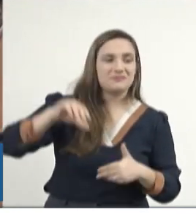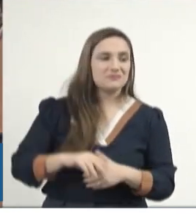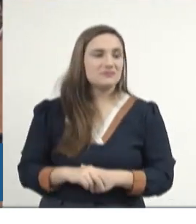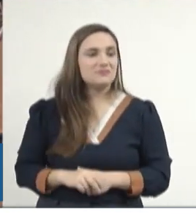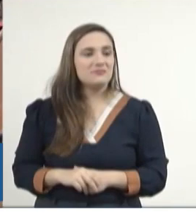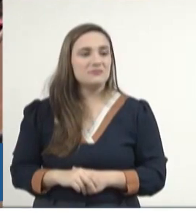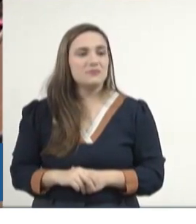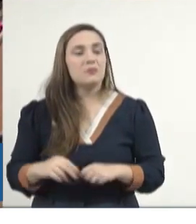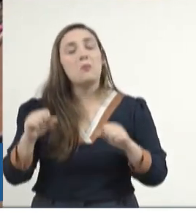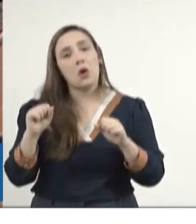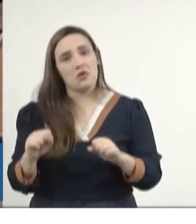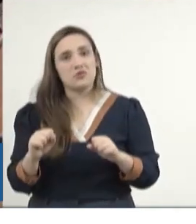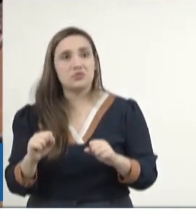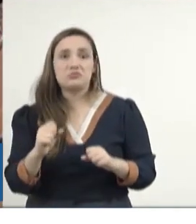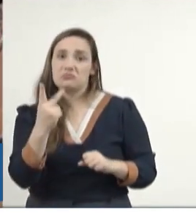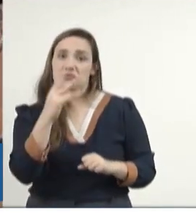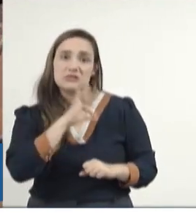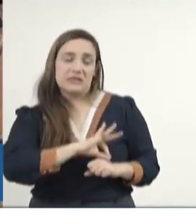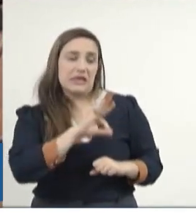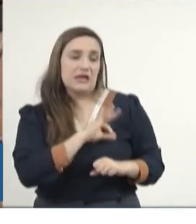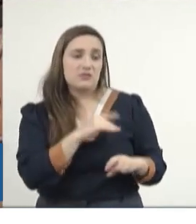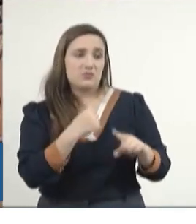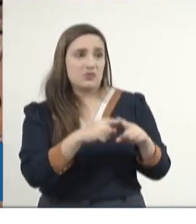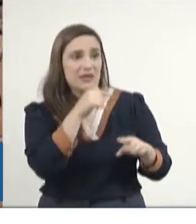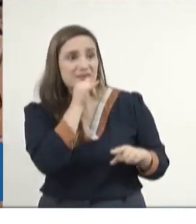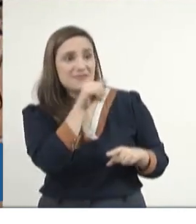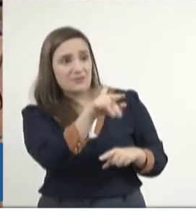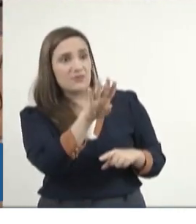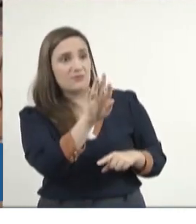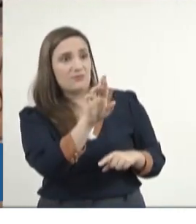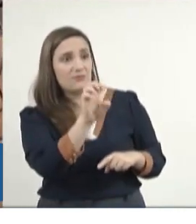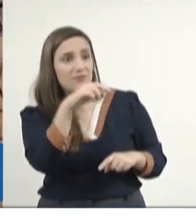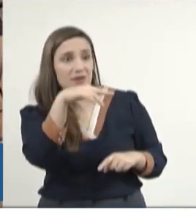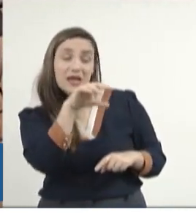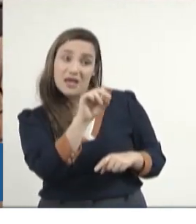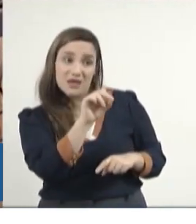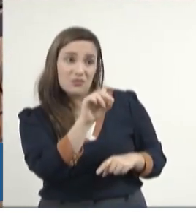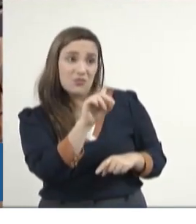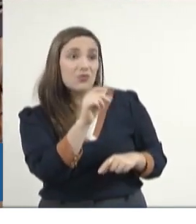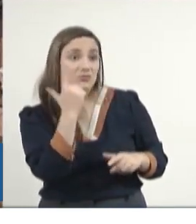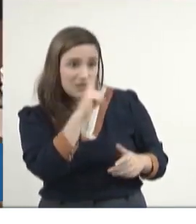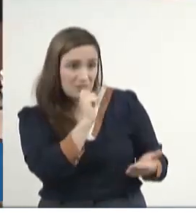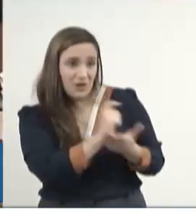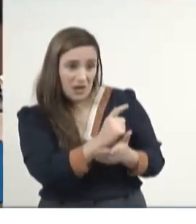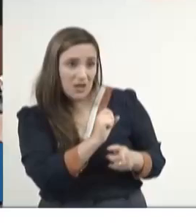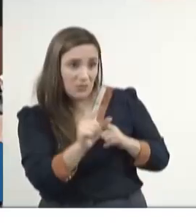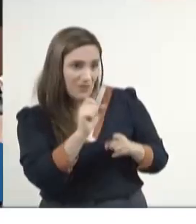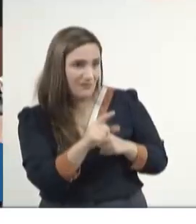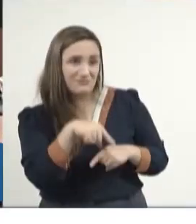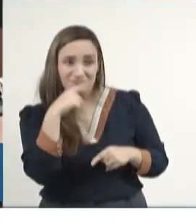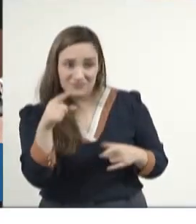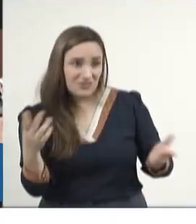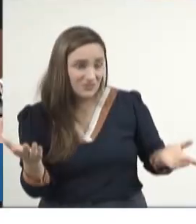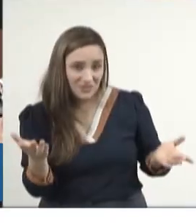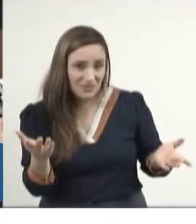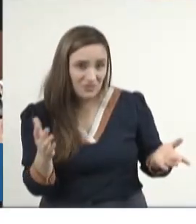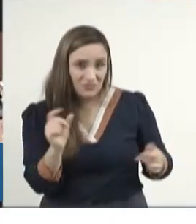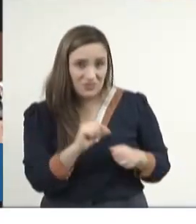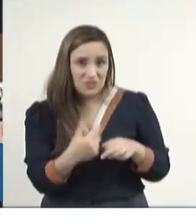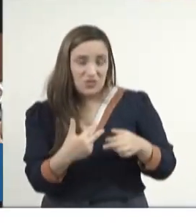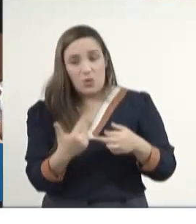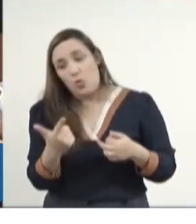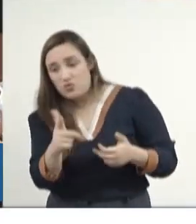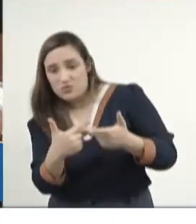Porque senão não vai ser possível o Breno pagar o aluguel e conseguir fazer as outras coisas que ele precisa. Aqui a gente tem uma história